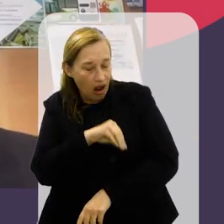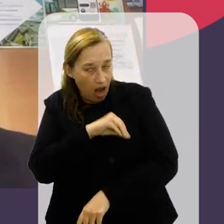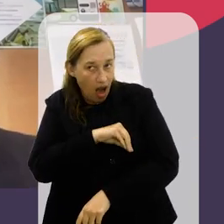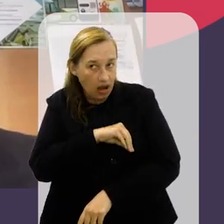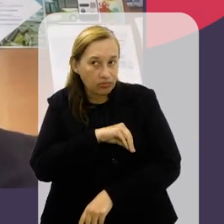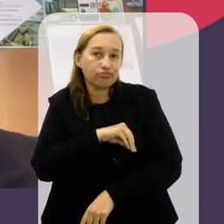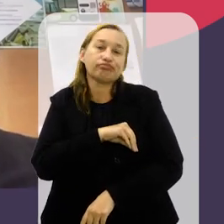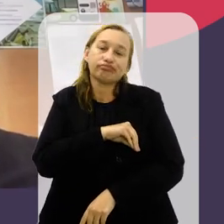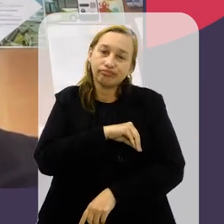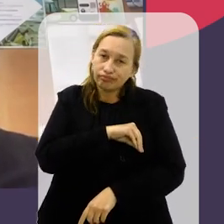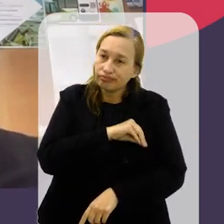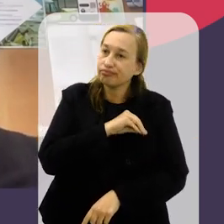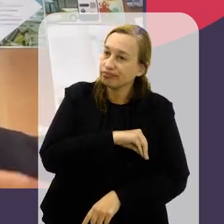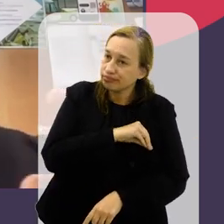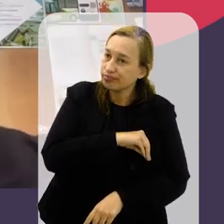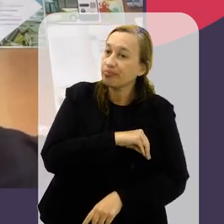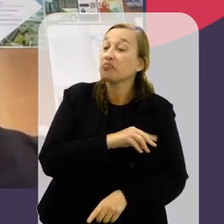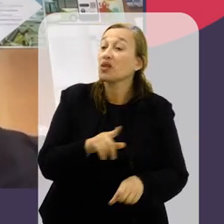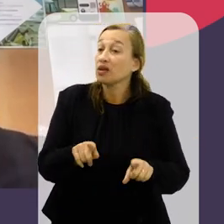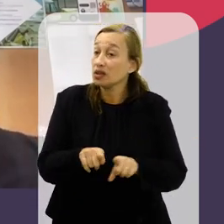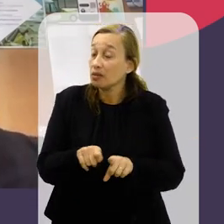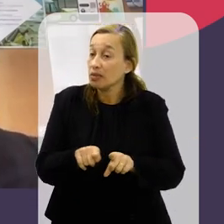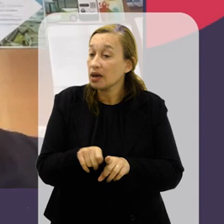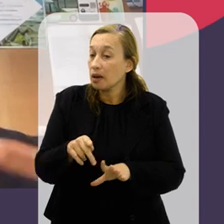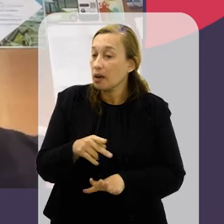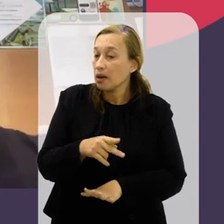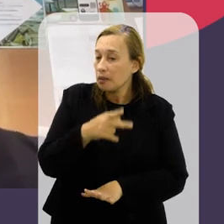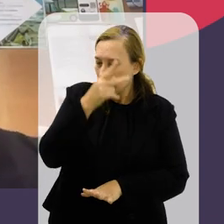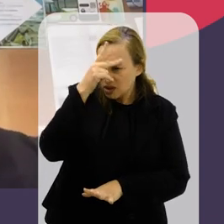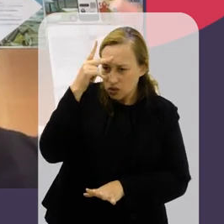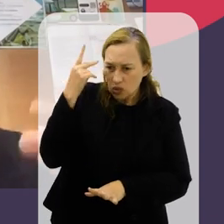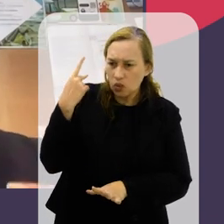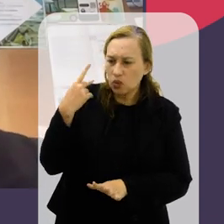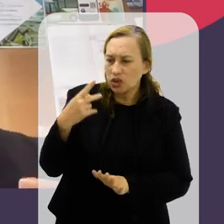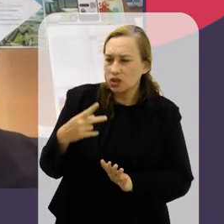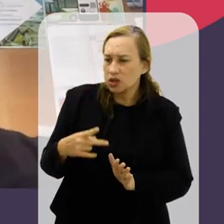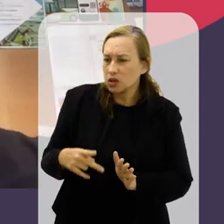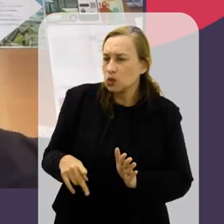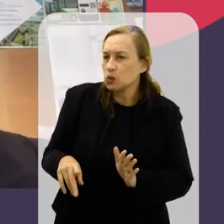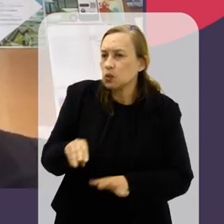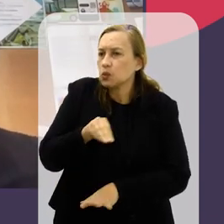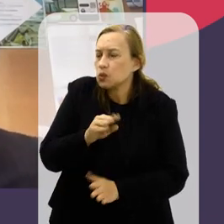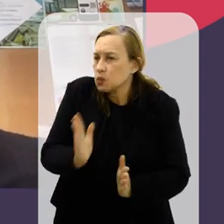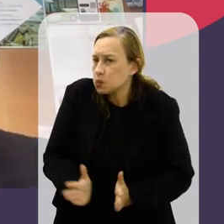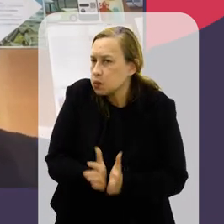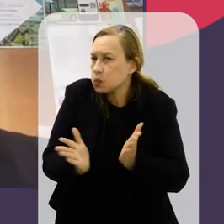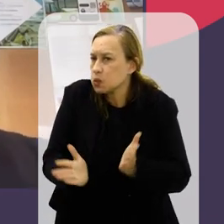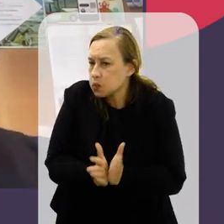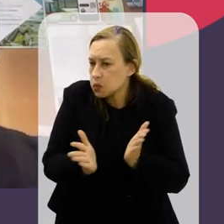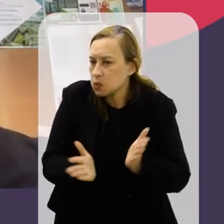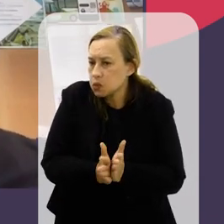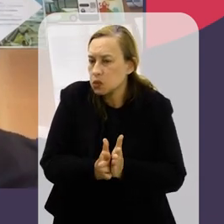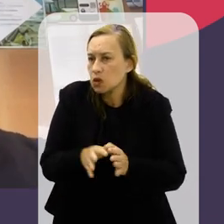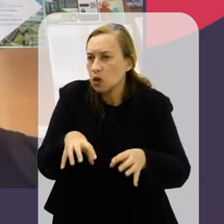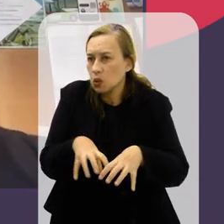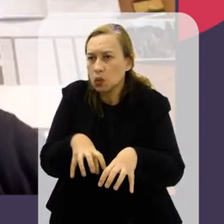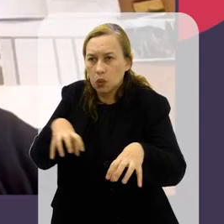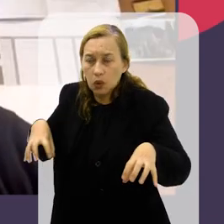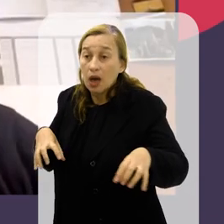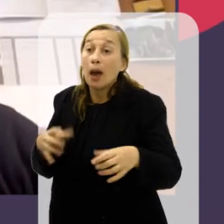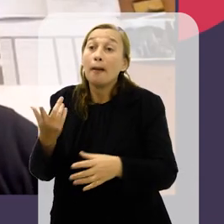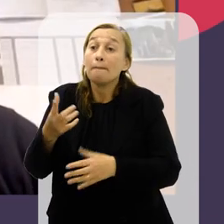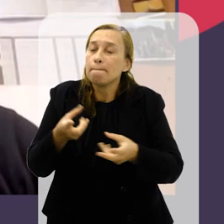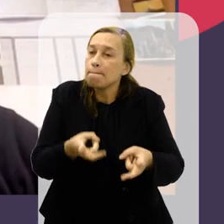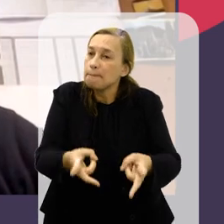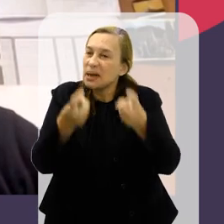questões de renda levam pessoas com menor renda, portanto, viver mais longe. E há mesmo uma...